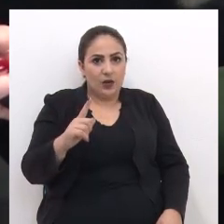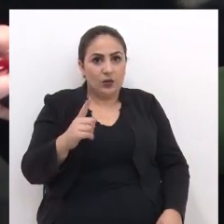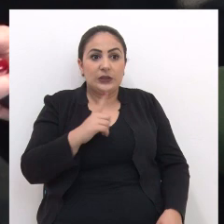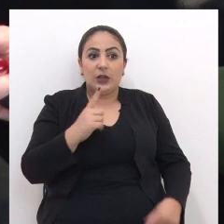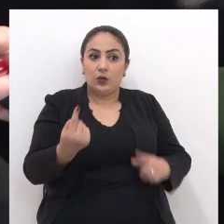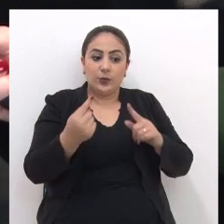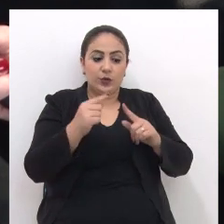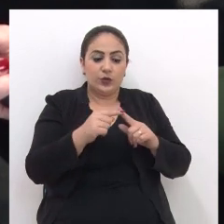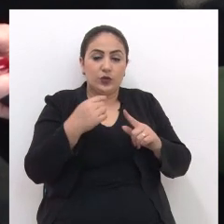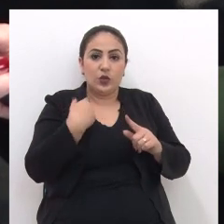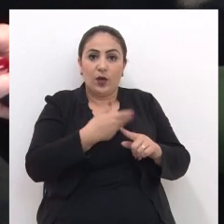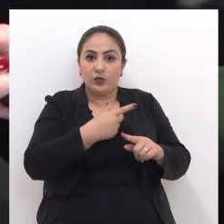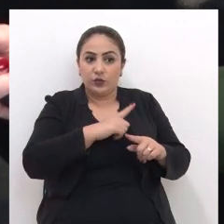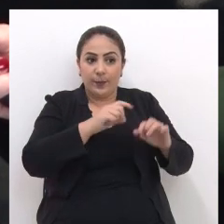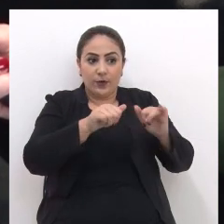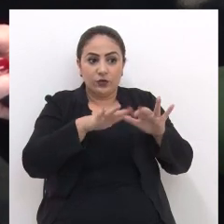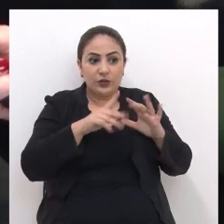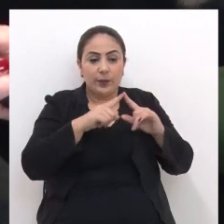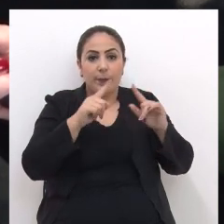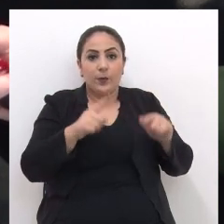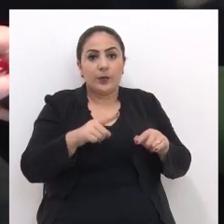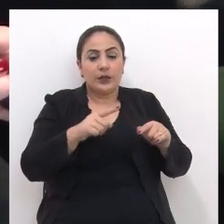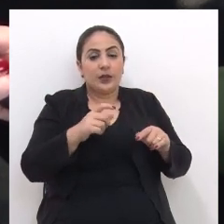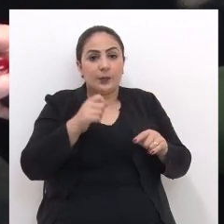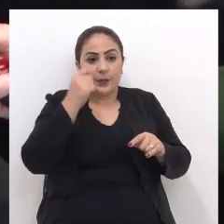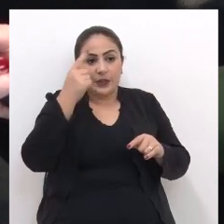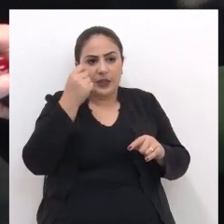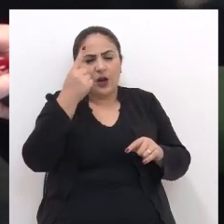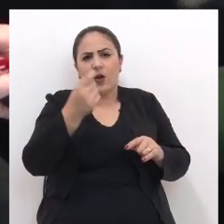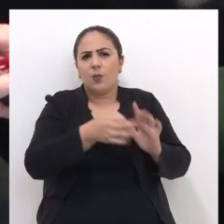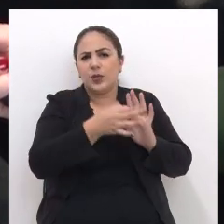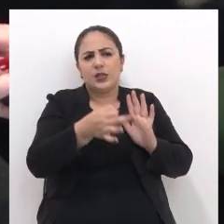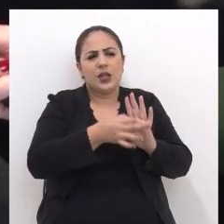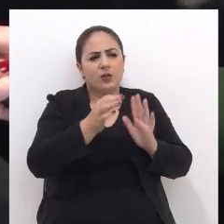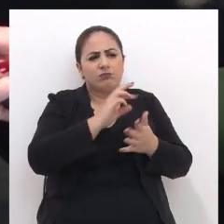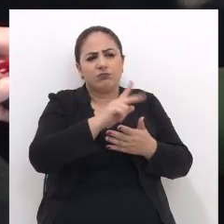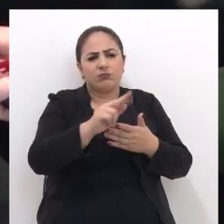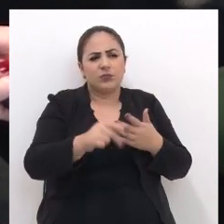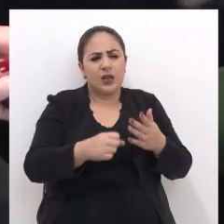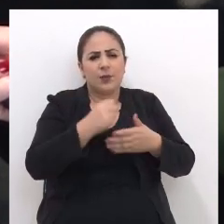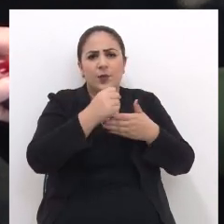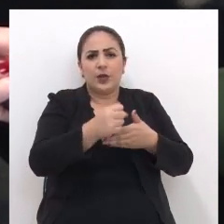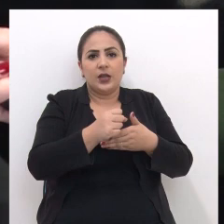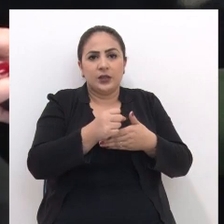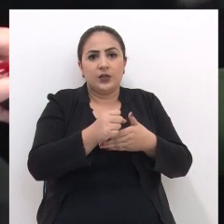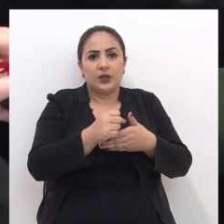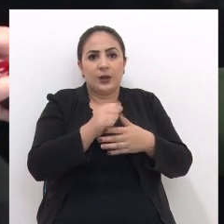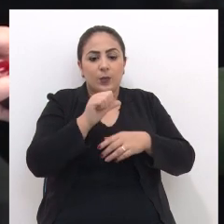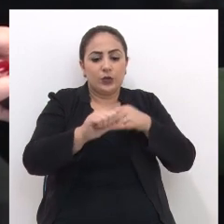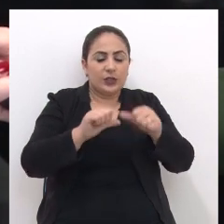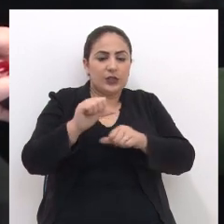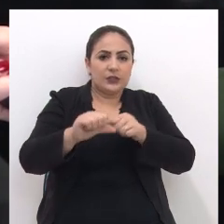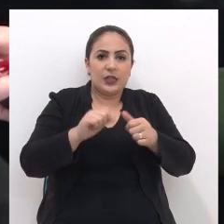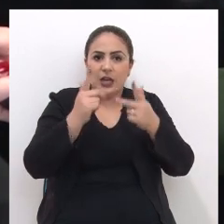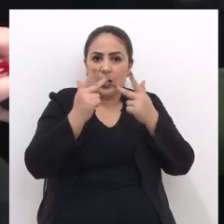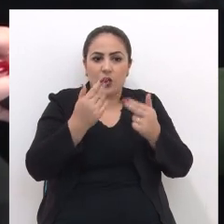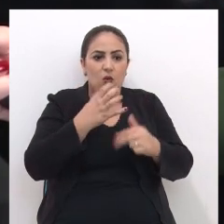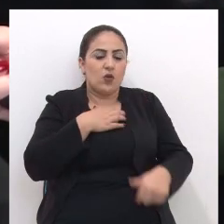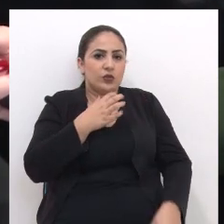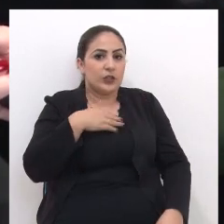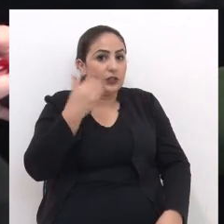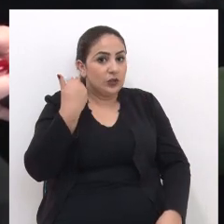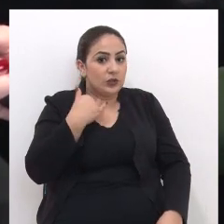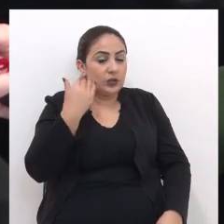pública Que opinou na sua grande maioria Na grande maioria das opiniões Favorável à alteração E da mesma